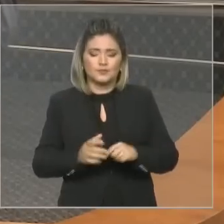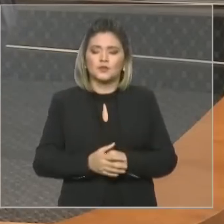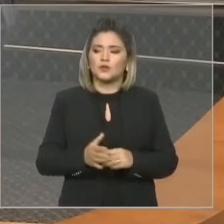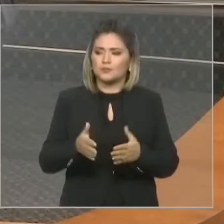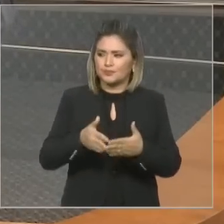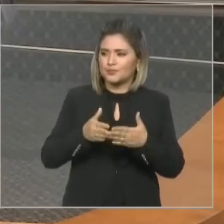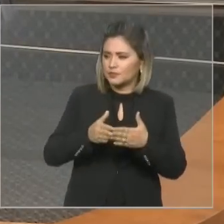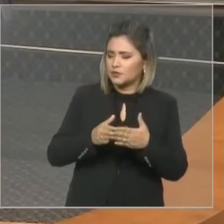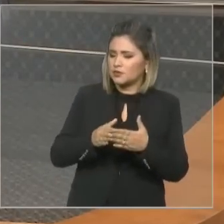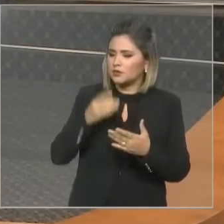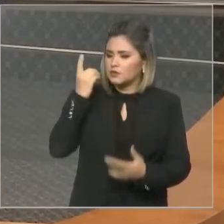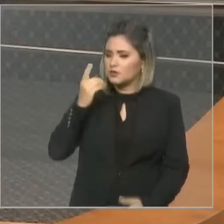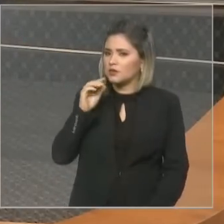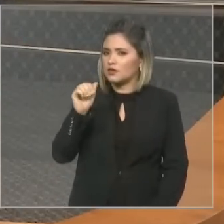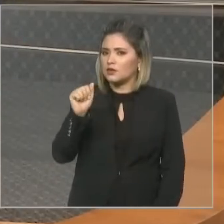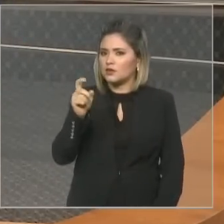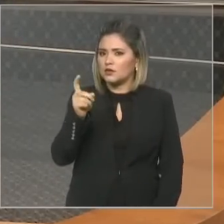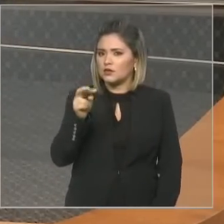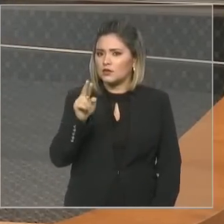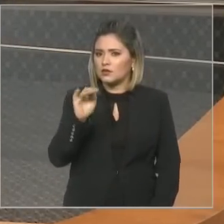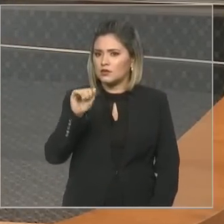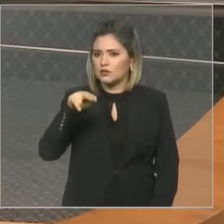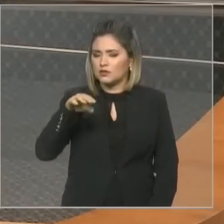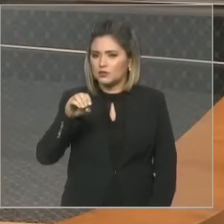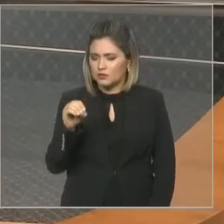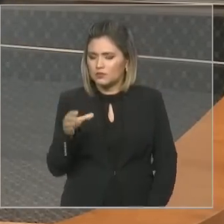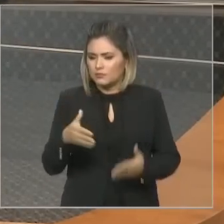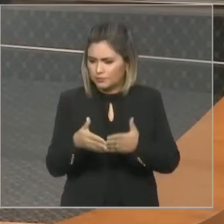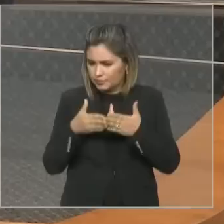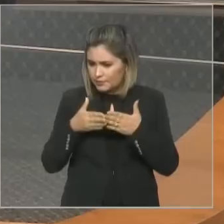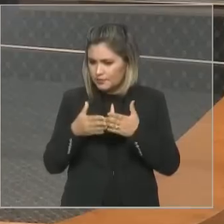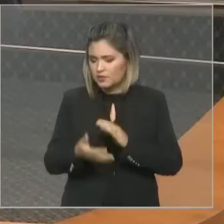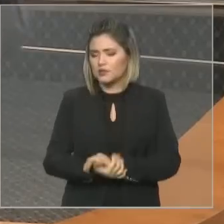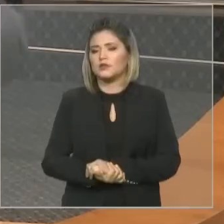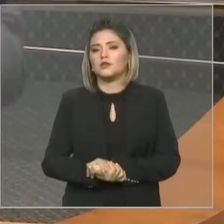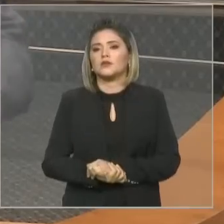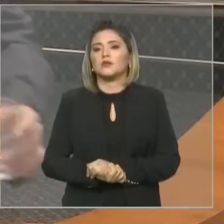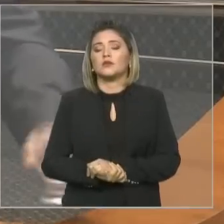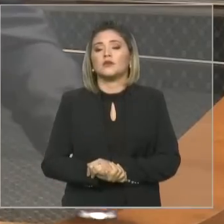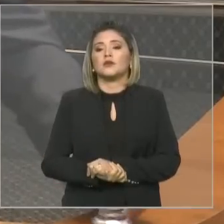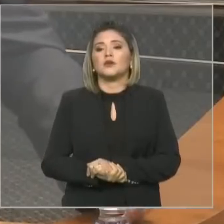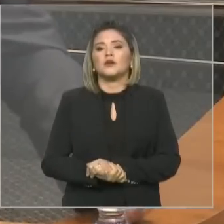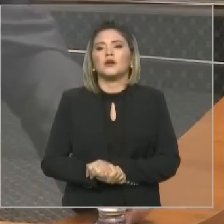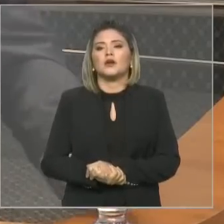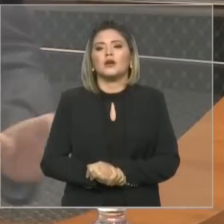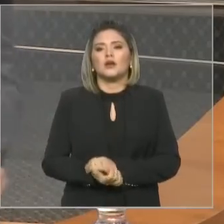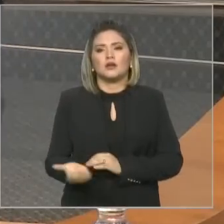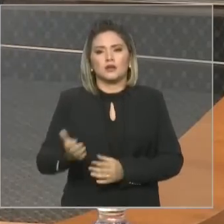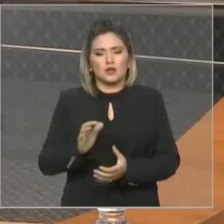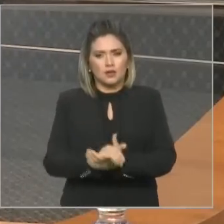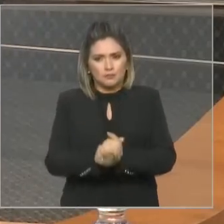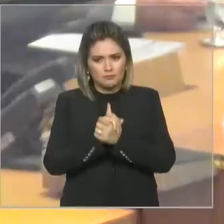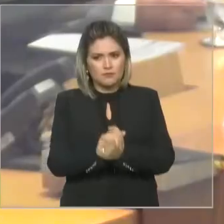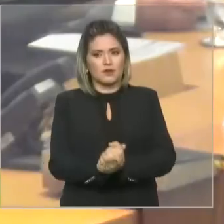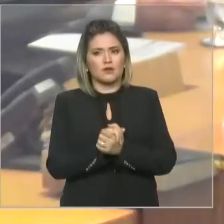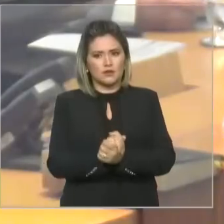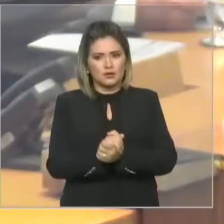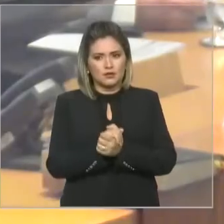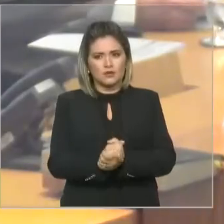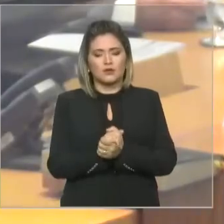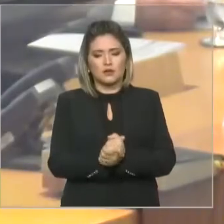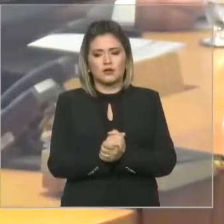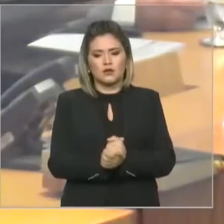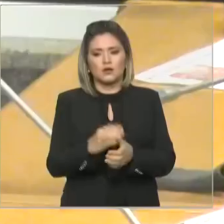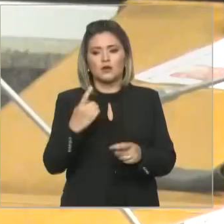Deputado César, em primeiro lugar, gostaria de parabenizá-lo pela aula